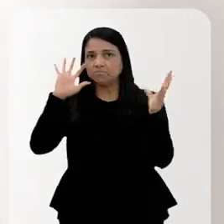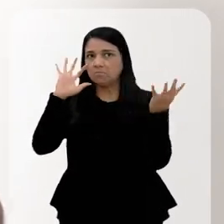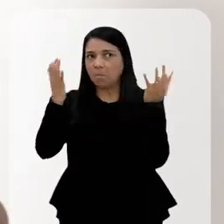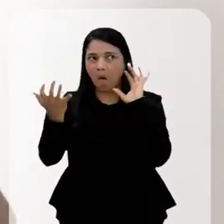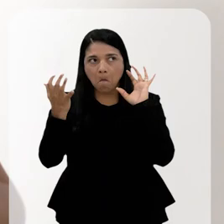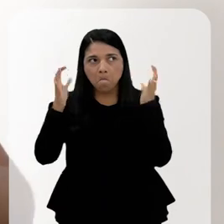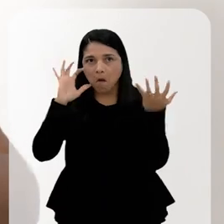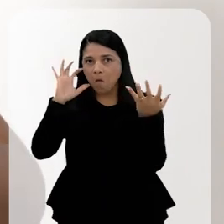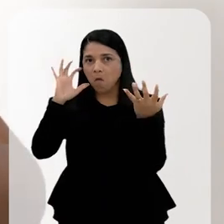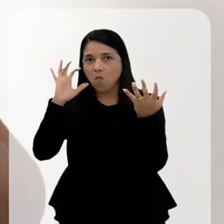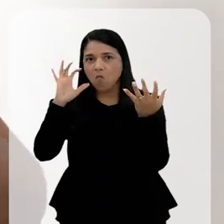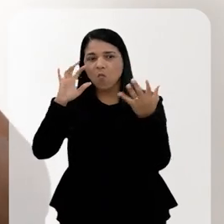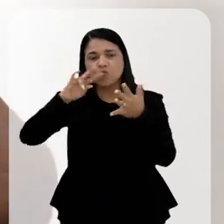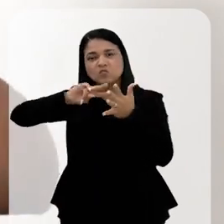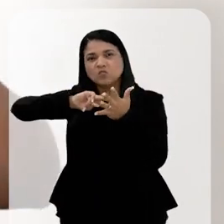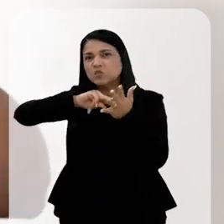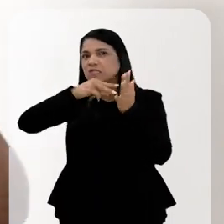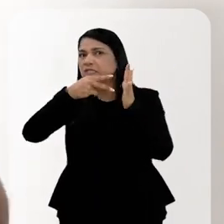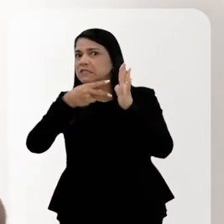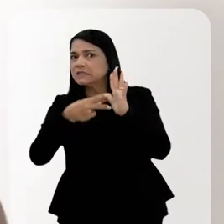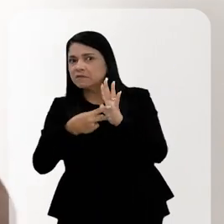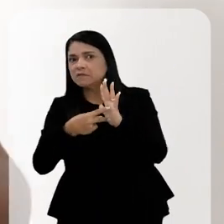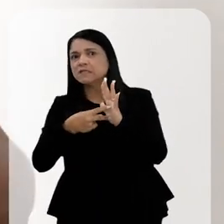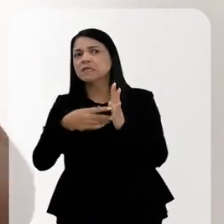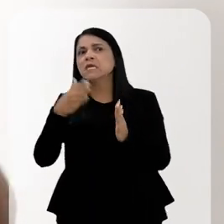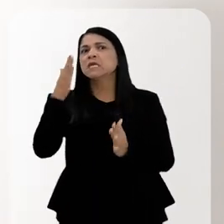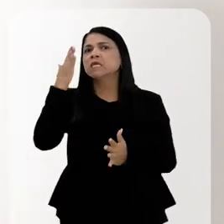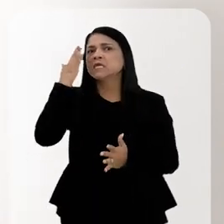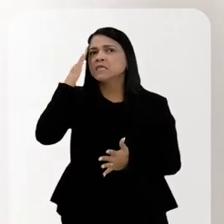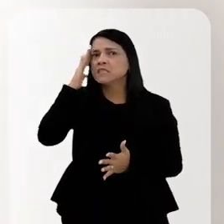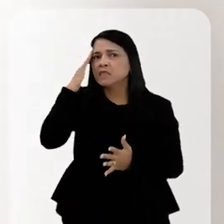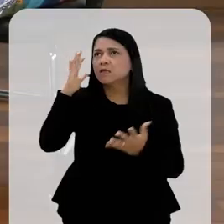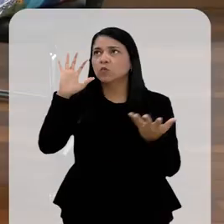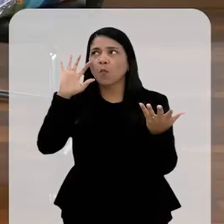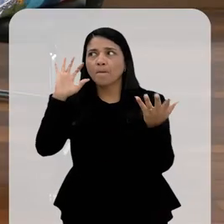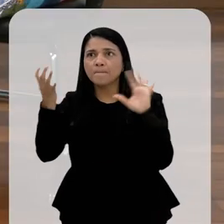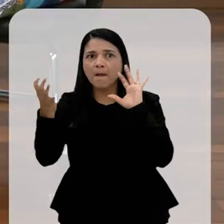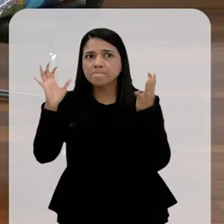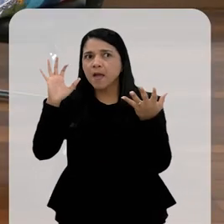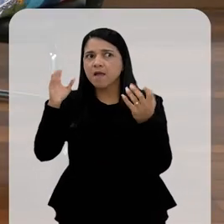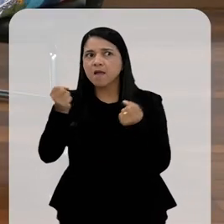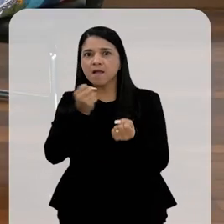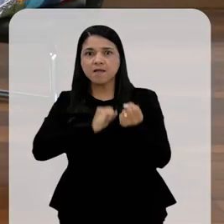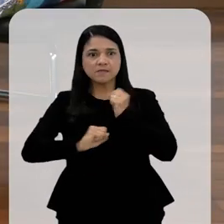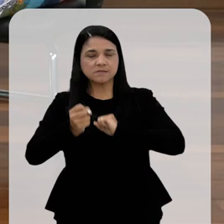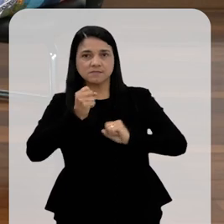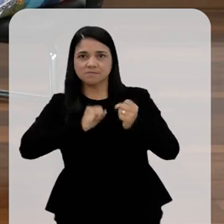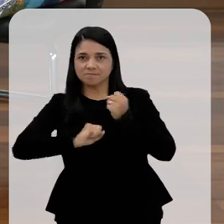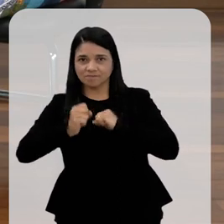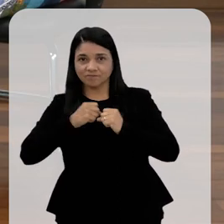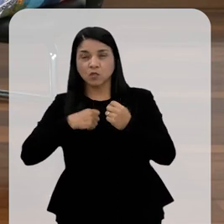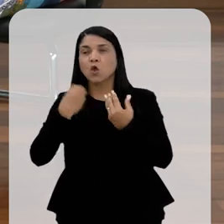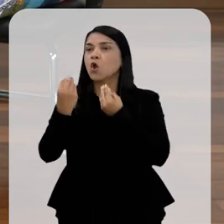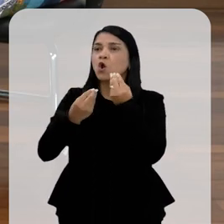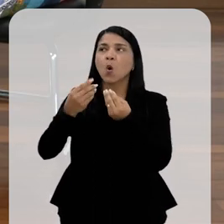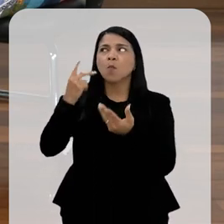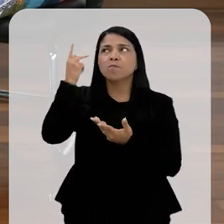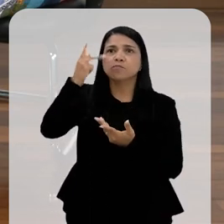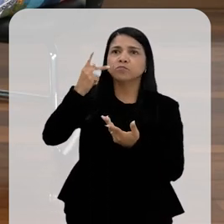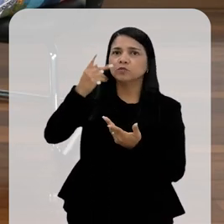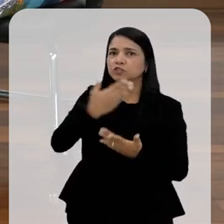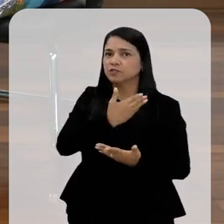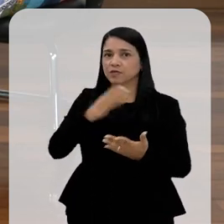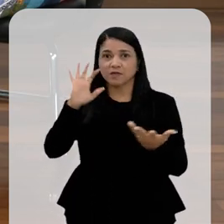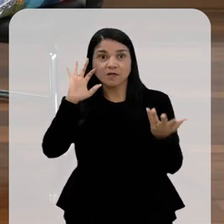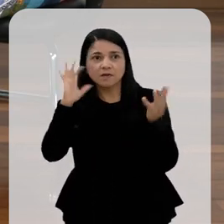climática. Elas estão dando um significado, elas estão entendendo aquilo como ansiedade climática. Isso nos diz sobre como pensar a